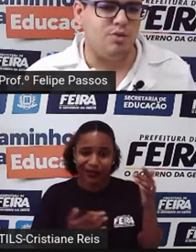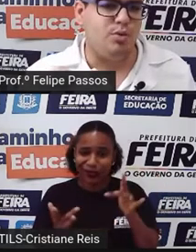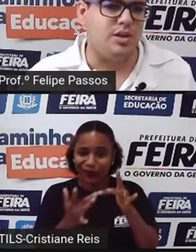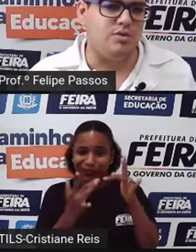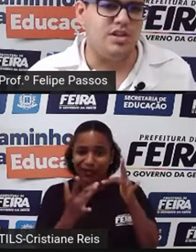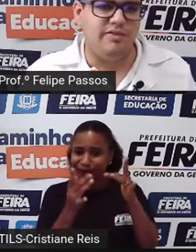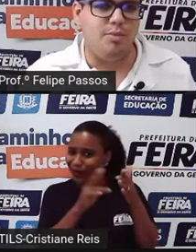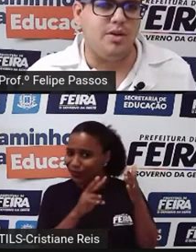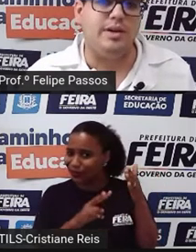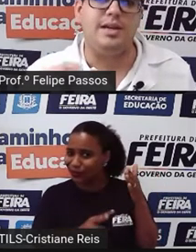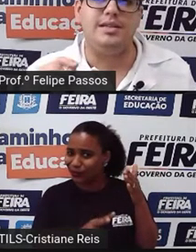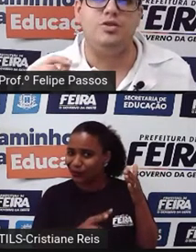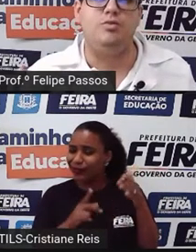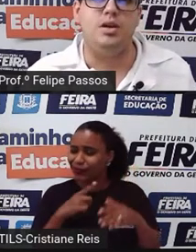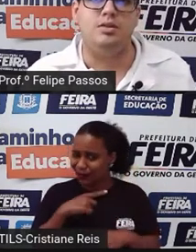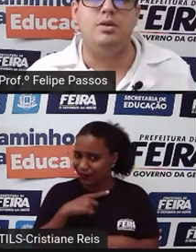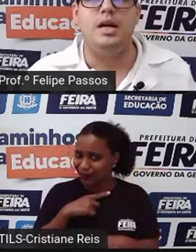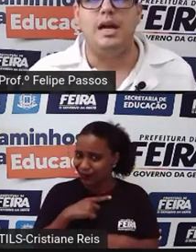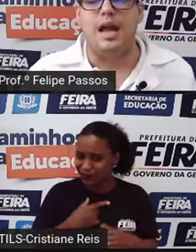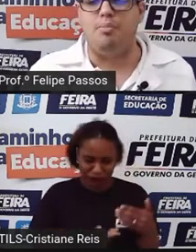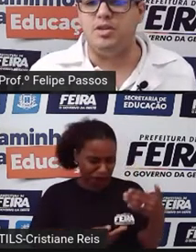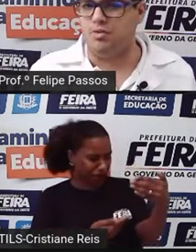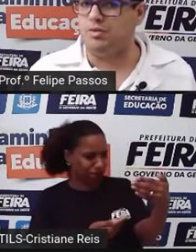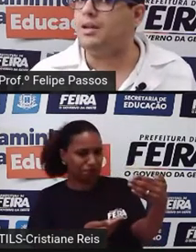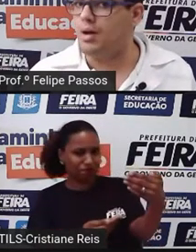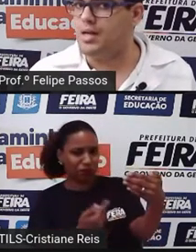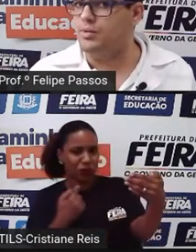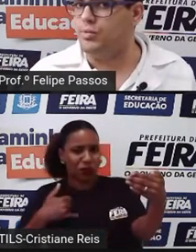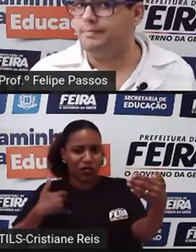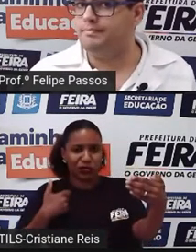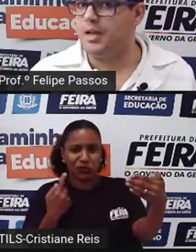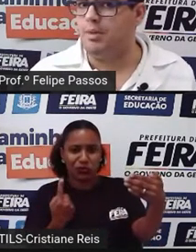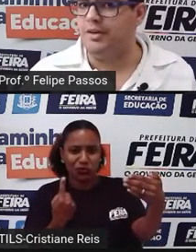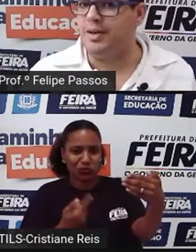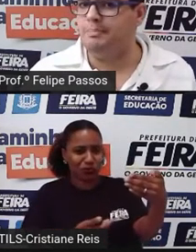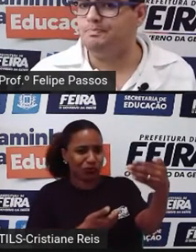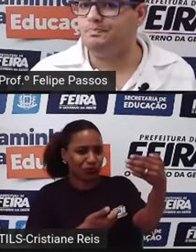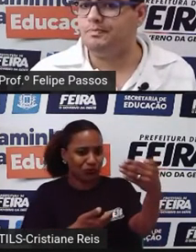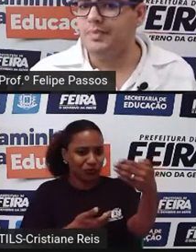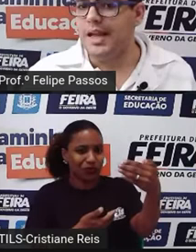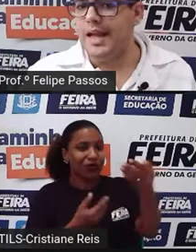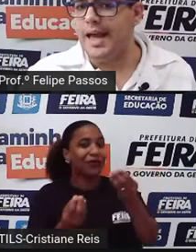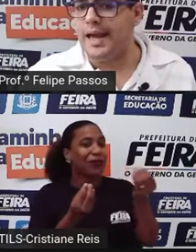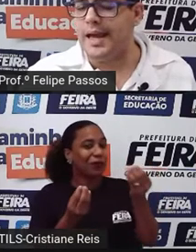Pensa aí um pouquinho de que forma que uma criança de um ano ela pode ter contato com a leitura? Bora ver?